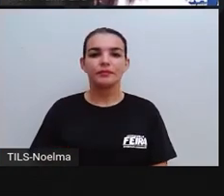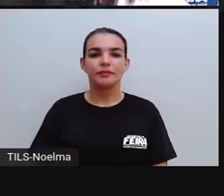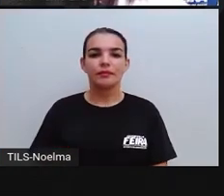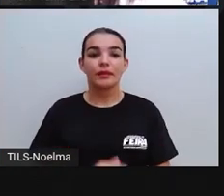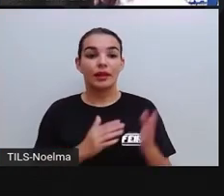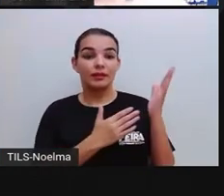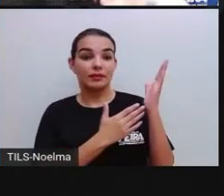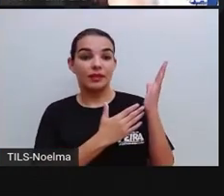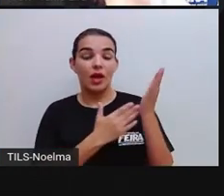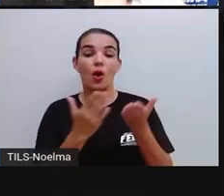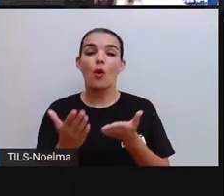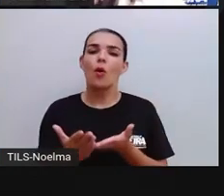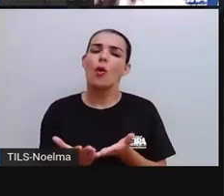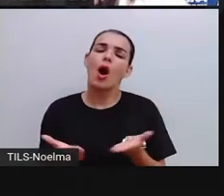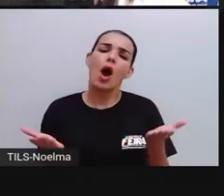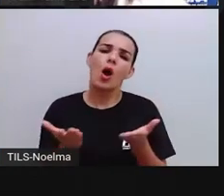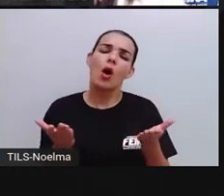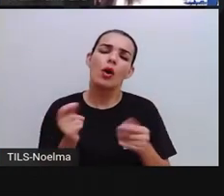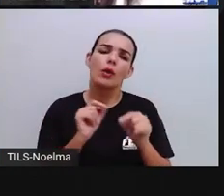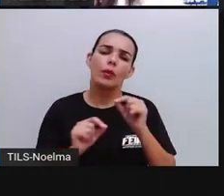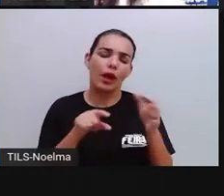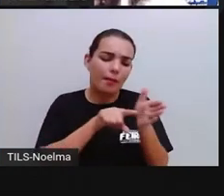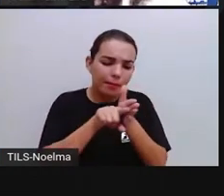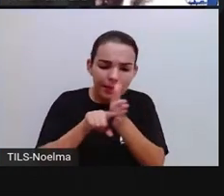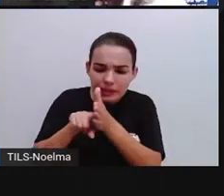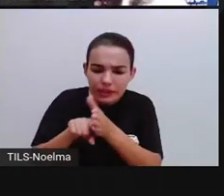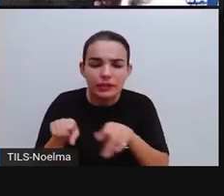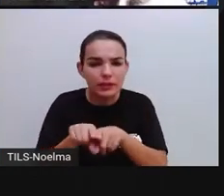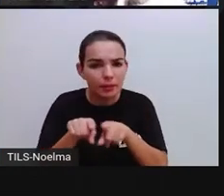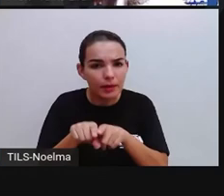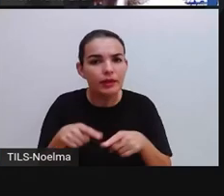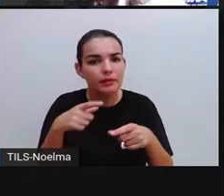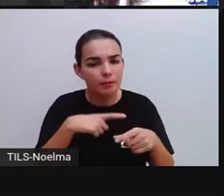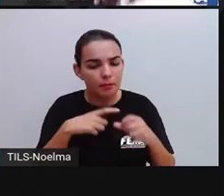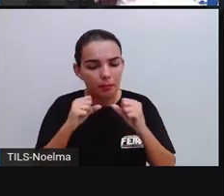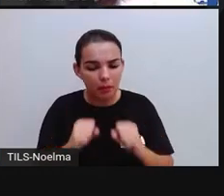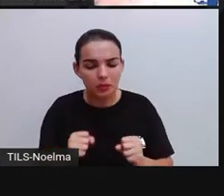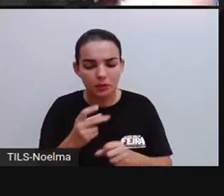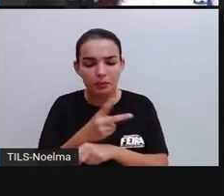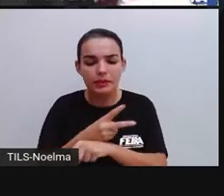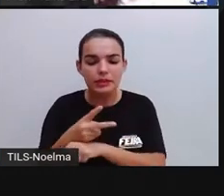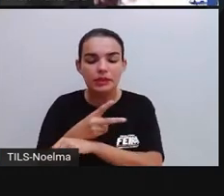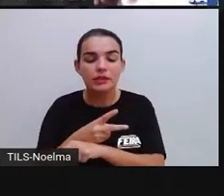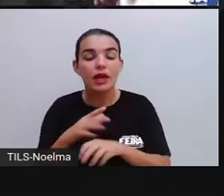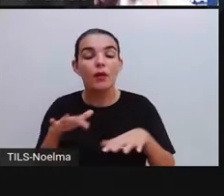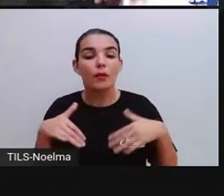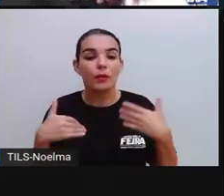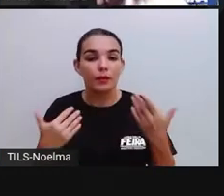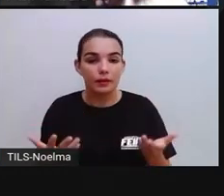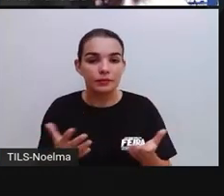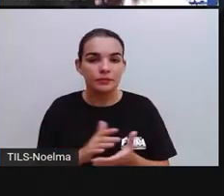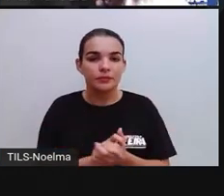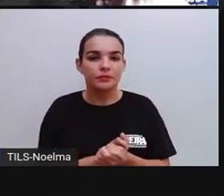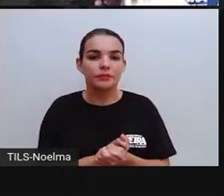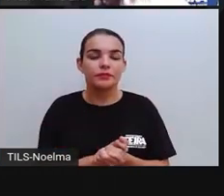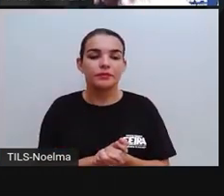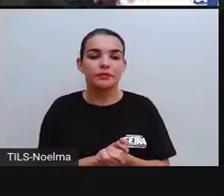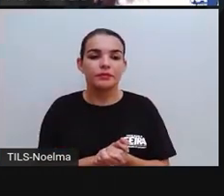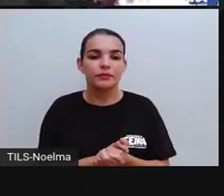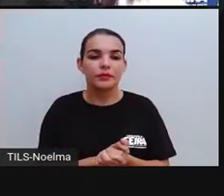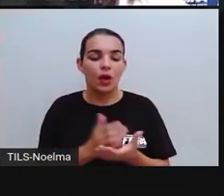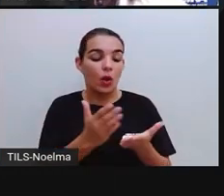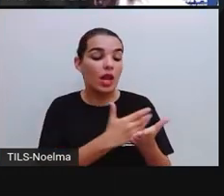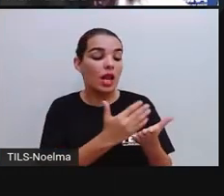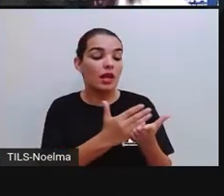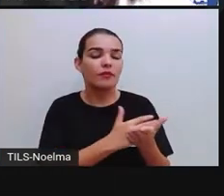Olha lá, mais uma fonte que podemos aí utilizar para pesquisar aí sobre os espaços de vivência,